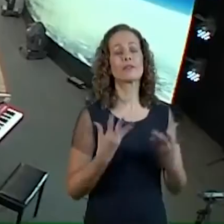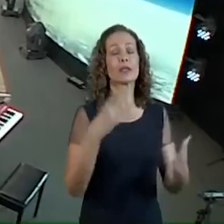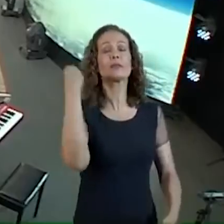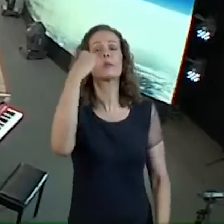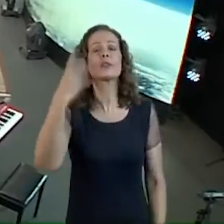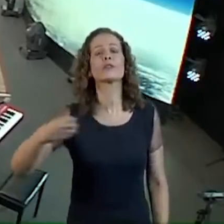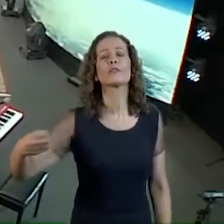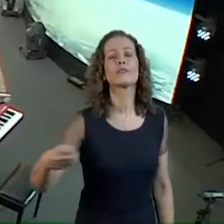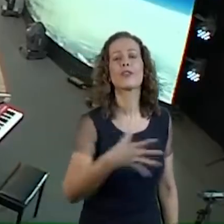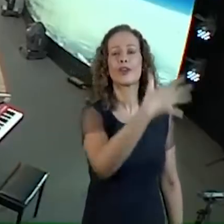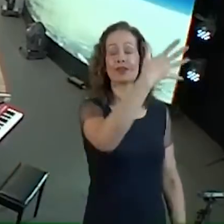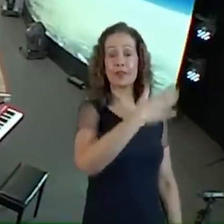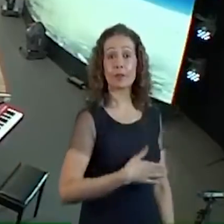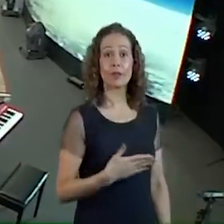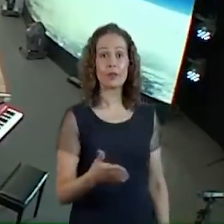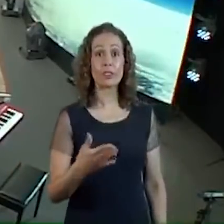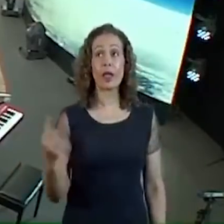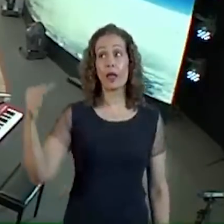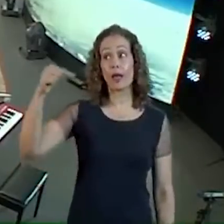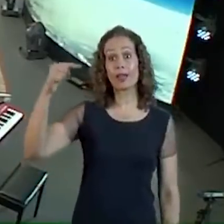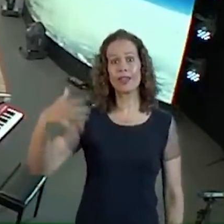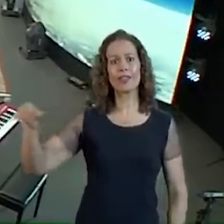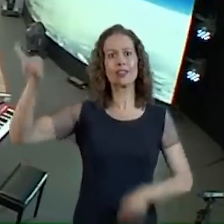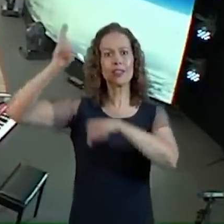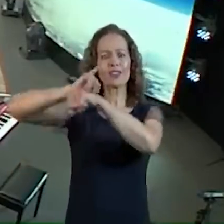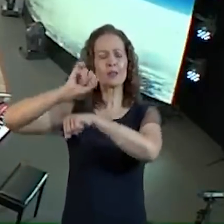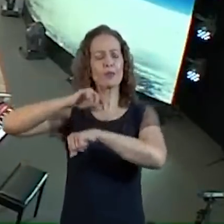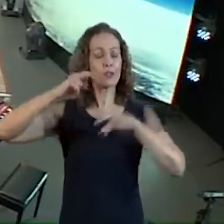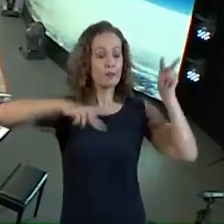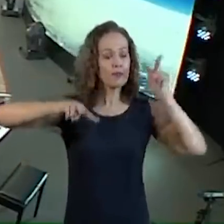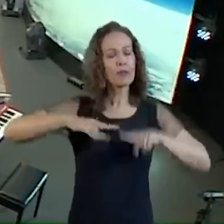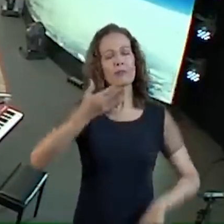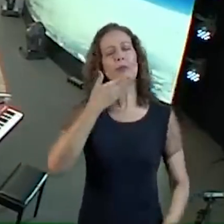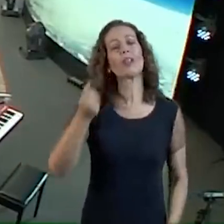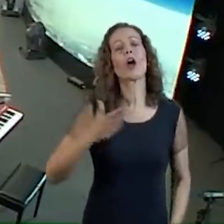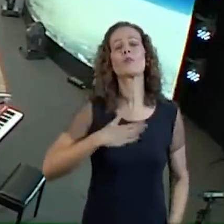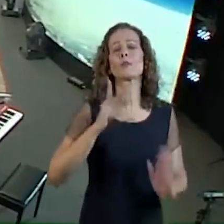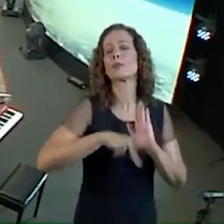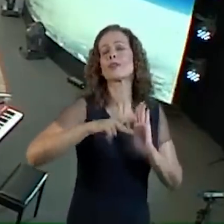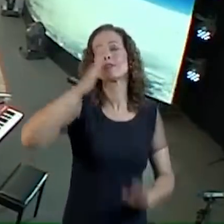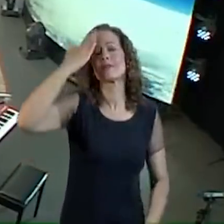caminhada Daqui de cima Você vai ver melhor Daqui de cima Você vai entender Meu projeto